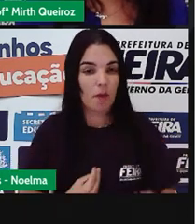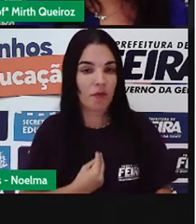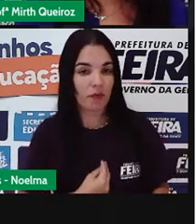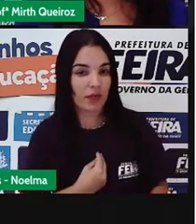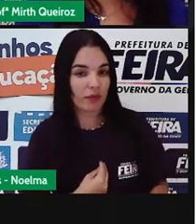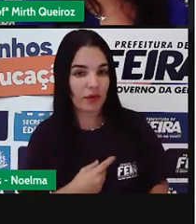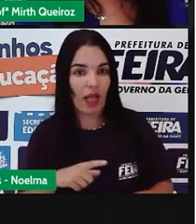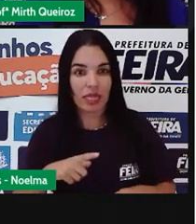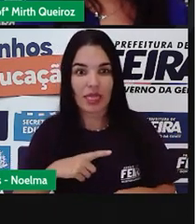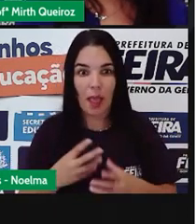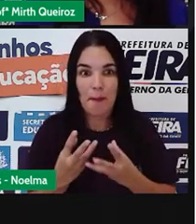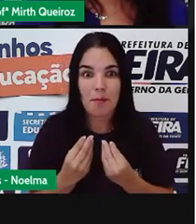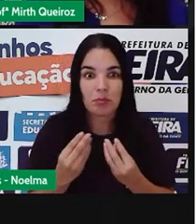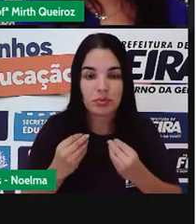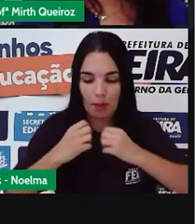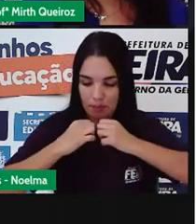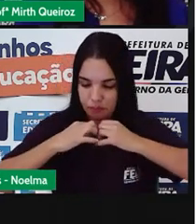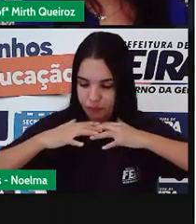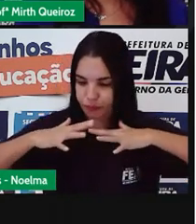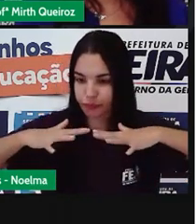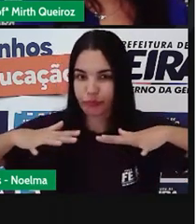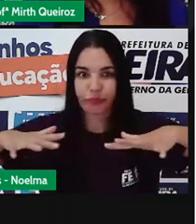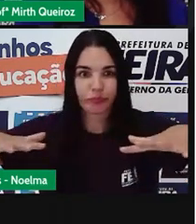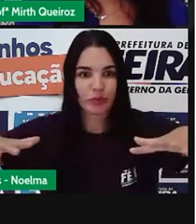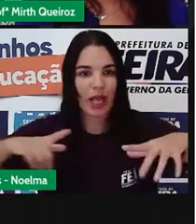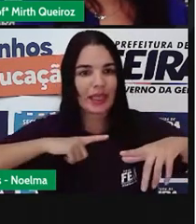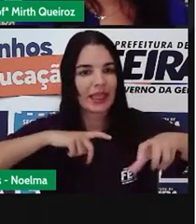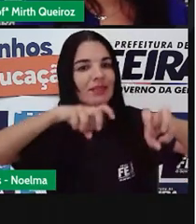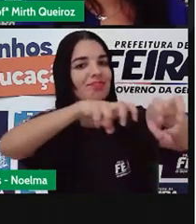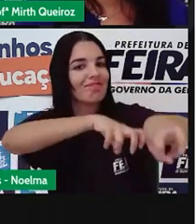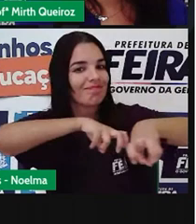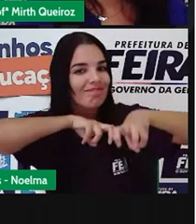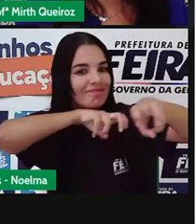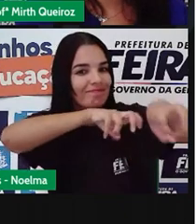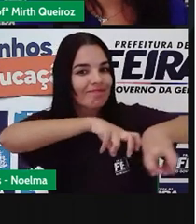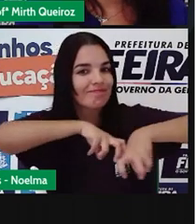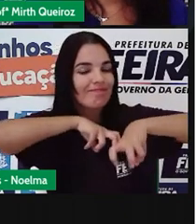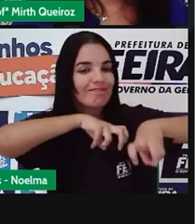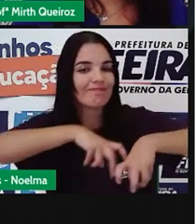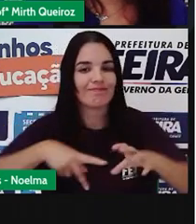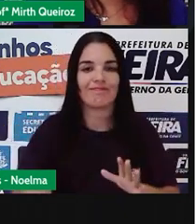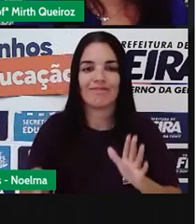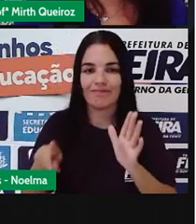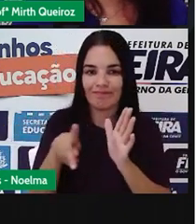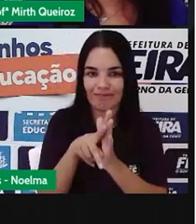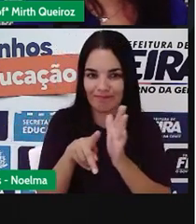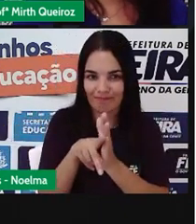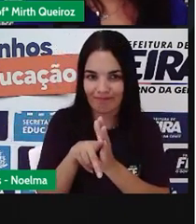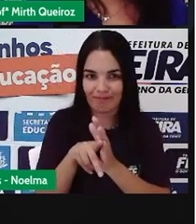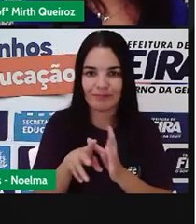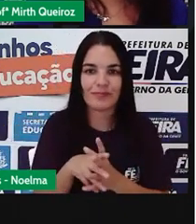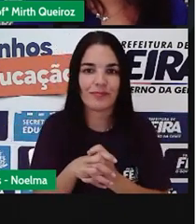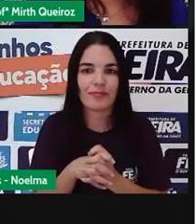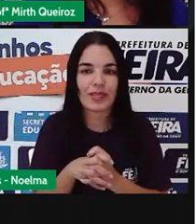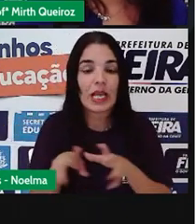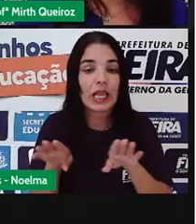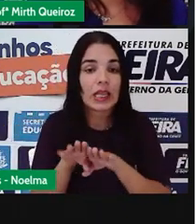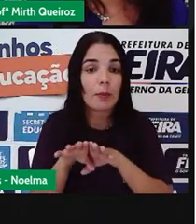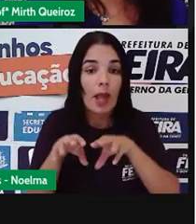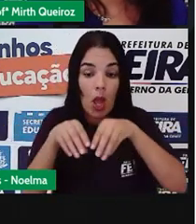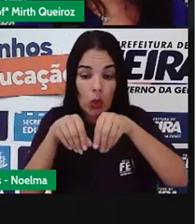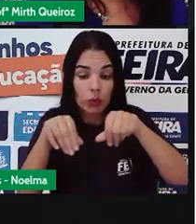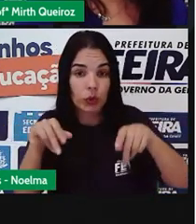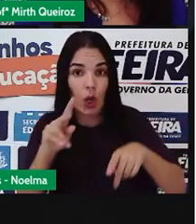bastante fecho, por isso é muito utilizado na produção de agricultura. Já digo de agricultura. E no solo